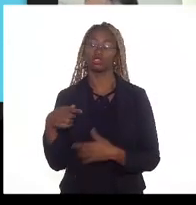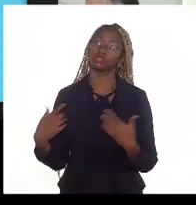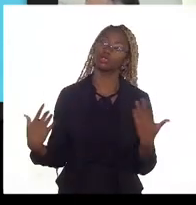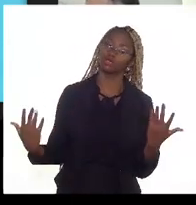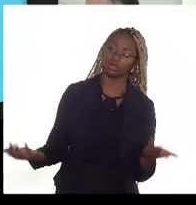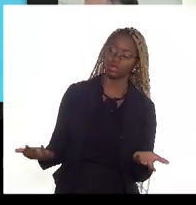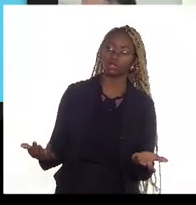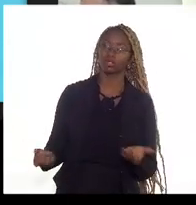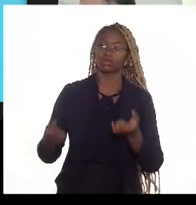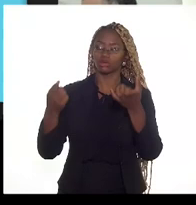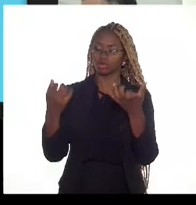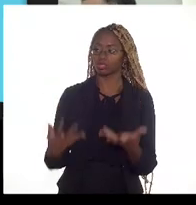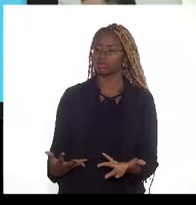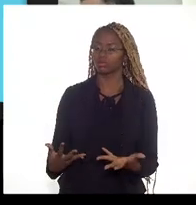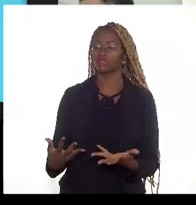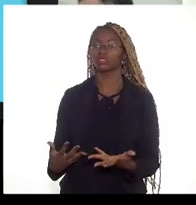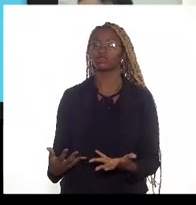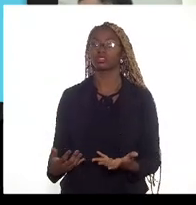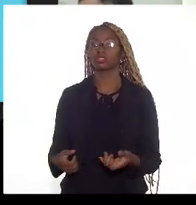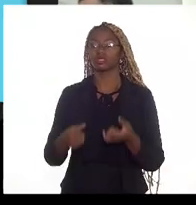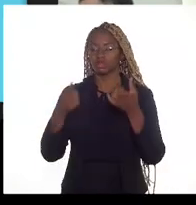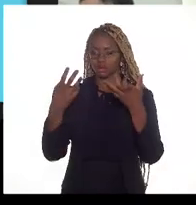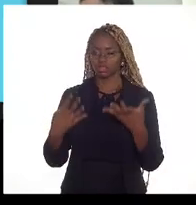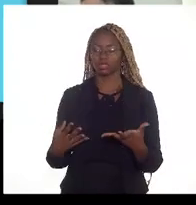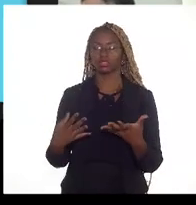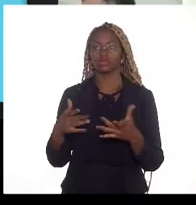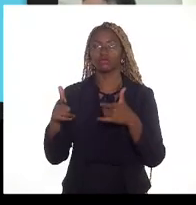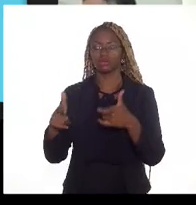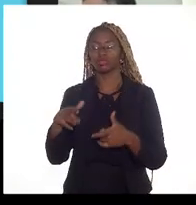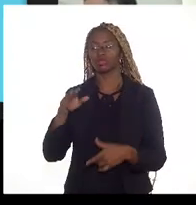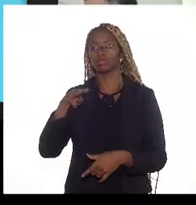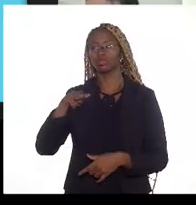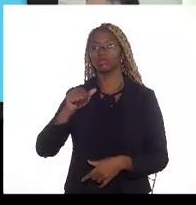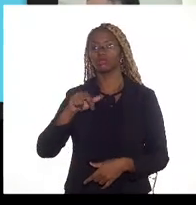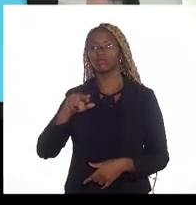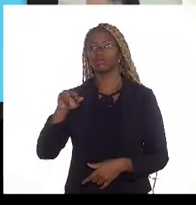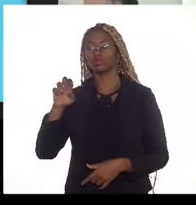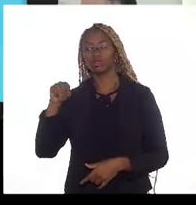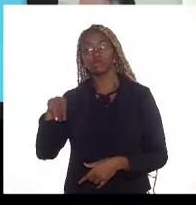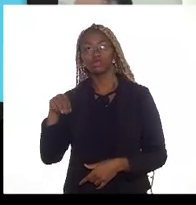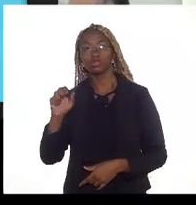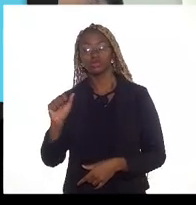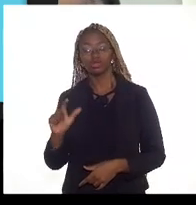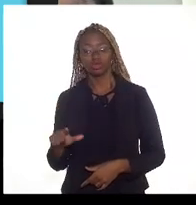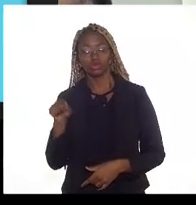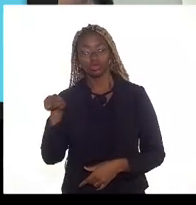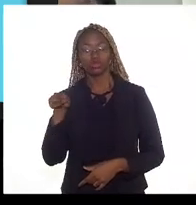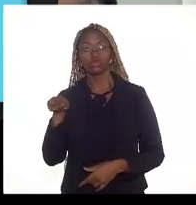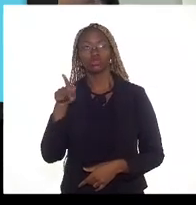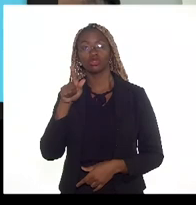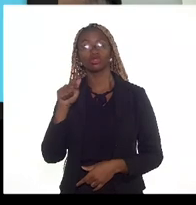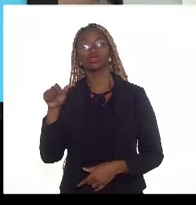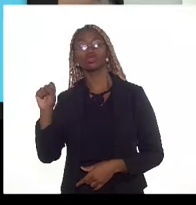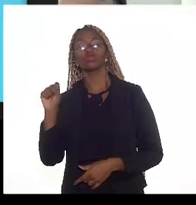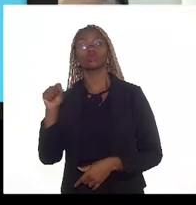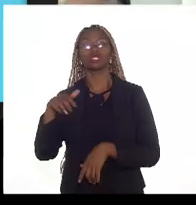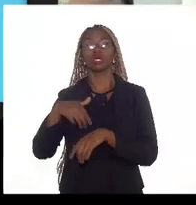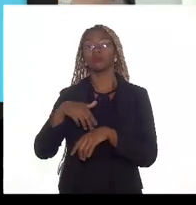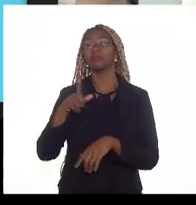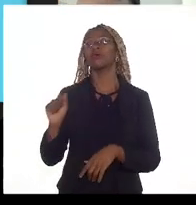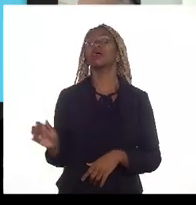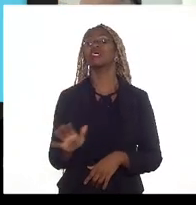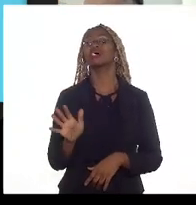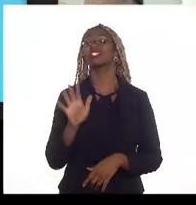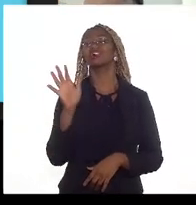justifica né o campo de Marlin Sul ter um óleo um gás vamos dizer assim mais